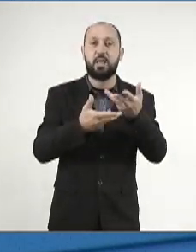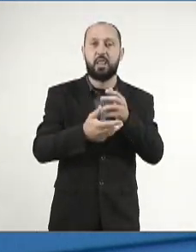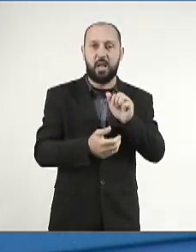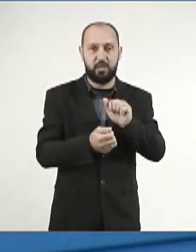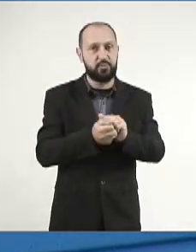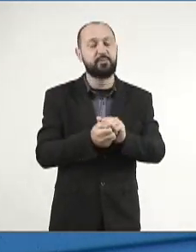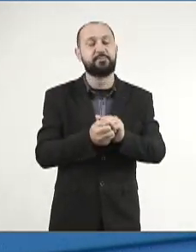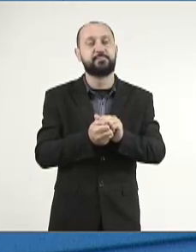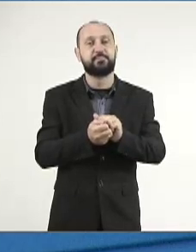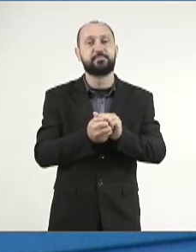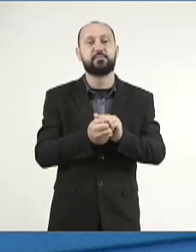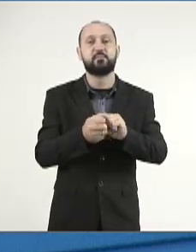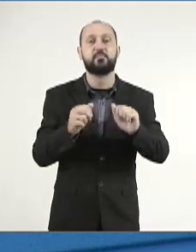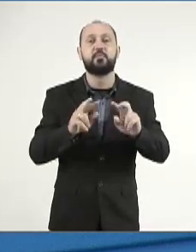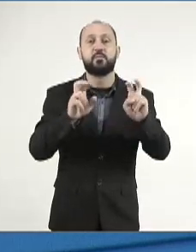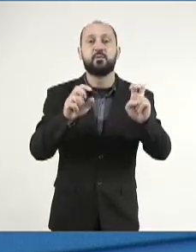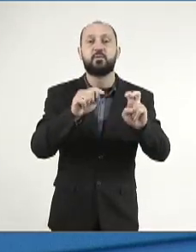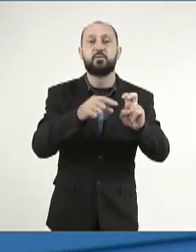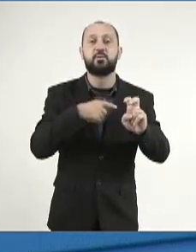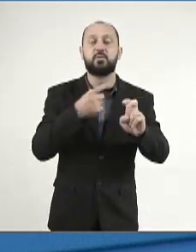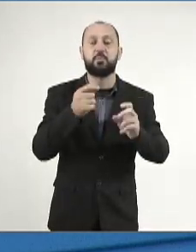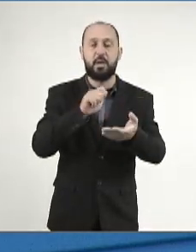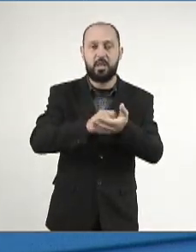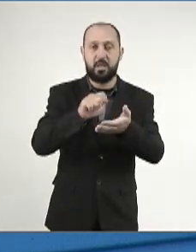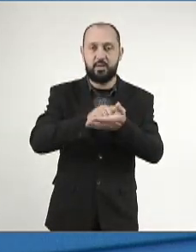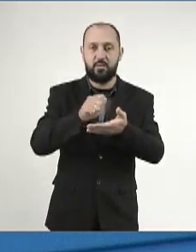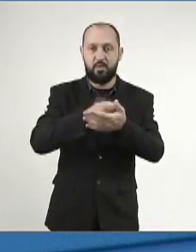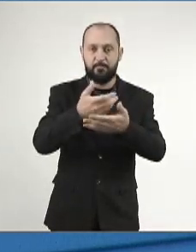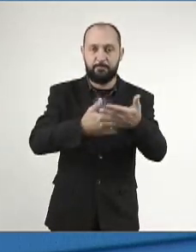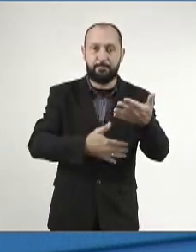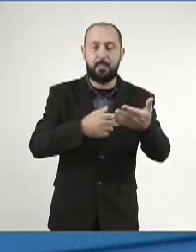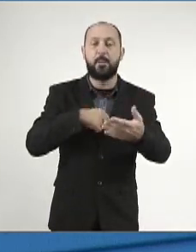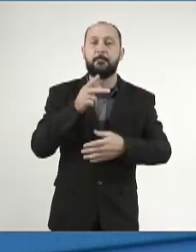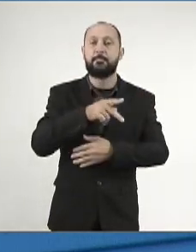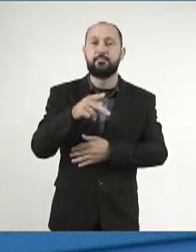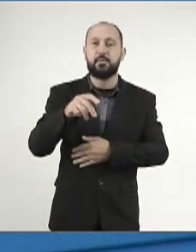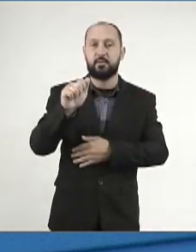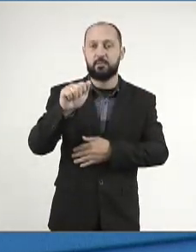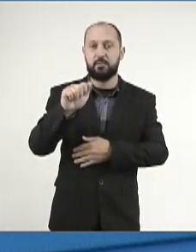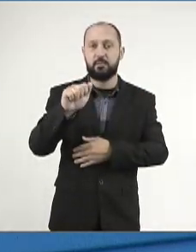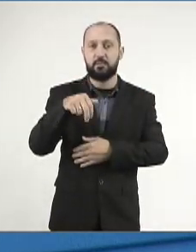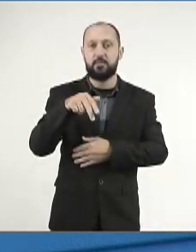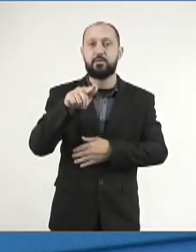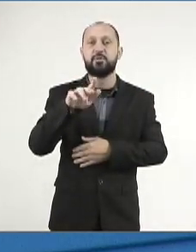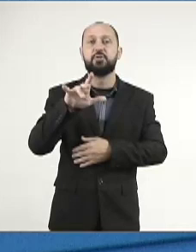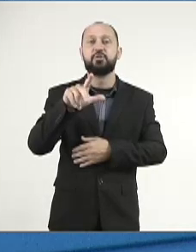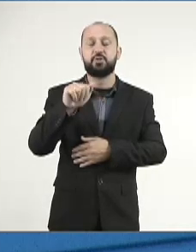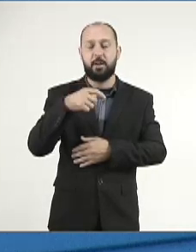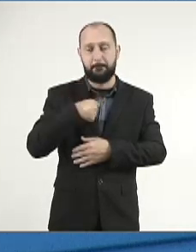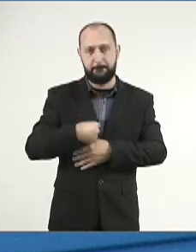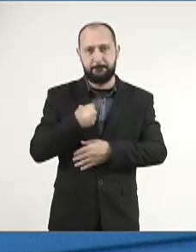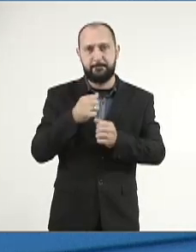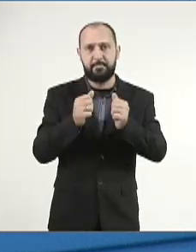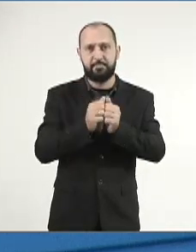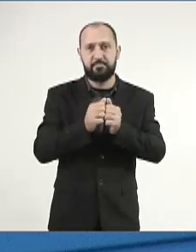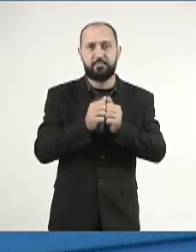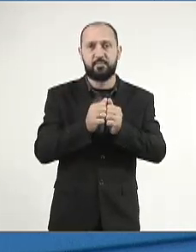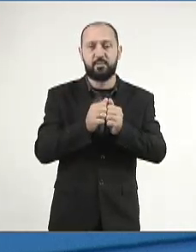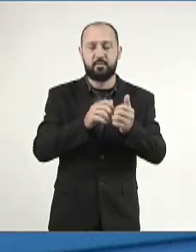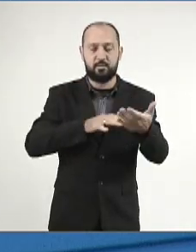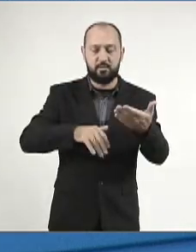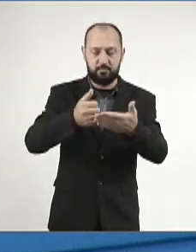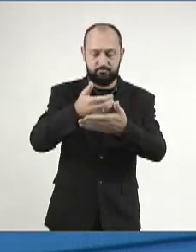Sobre o assunto, uma das autoras do livro, pesquisadora professora Ângela, que faz parte do PELD